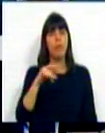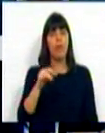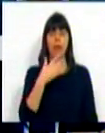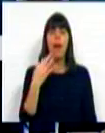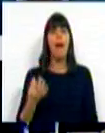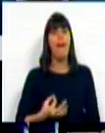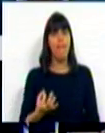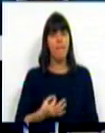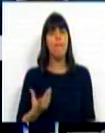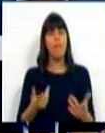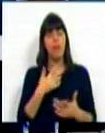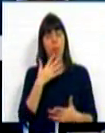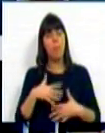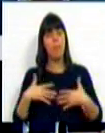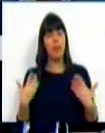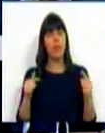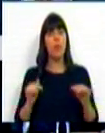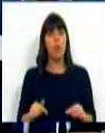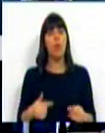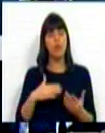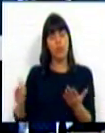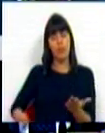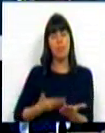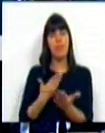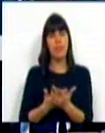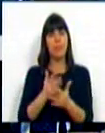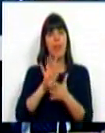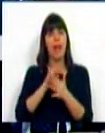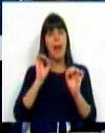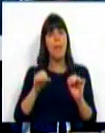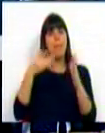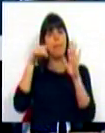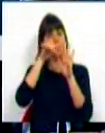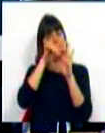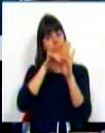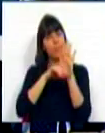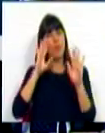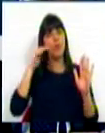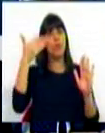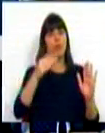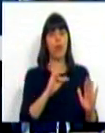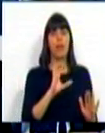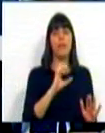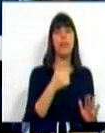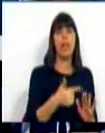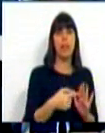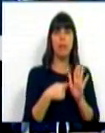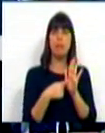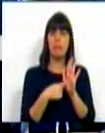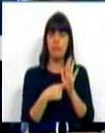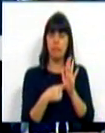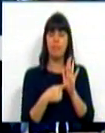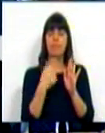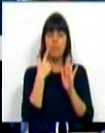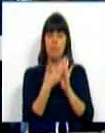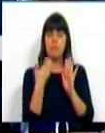Certamente é com prazer que hoje aqui apresentamos a Carta de Princípios para o Futuro da FCT, que certamente